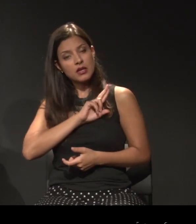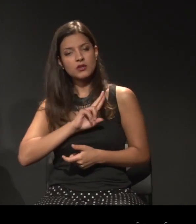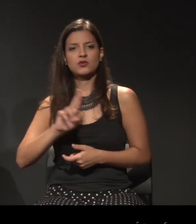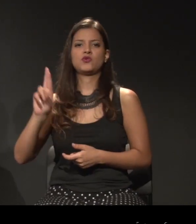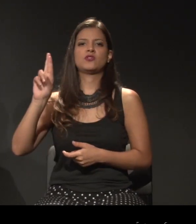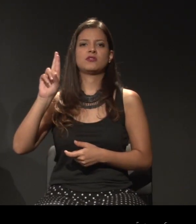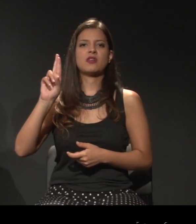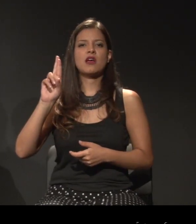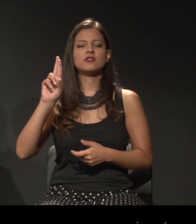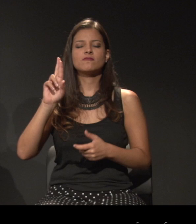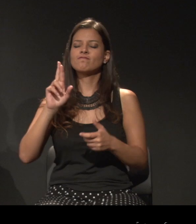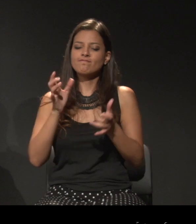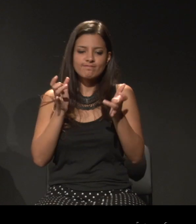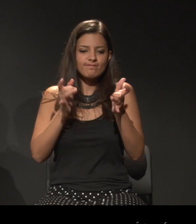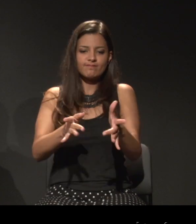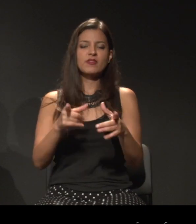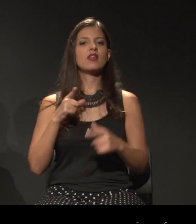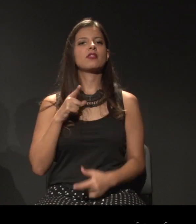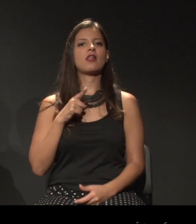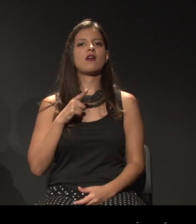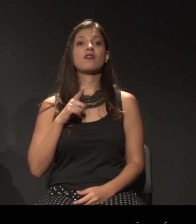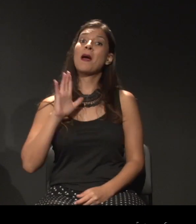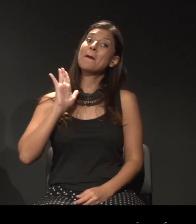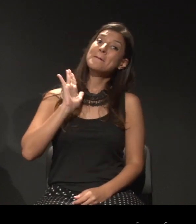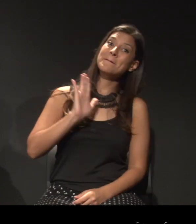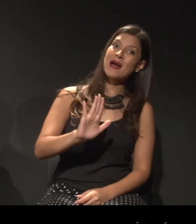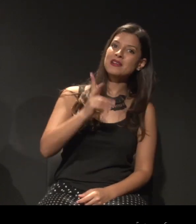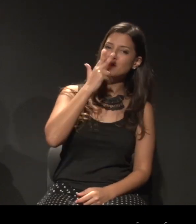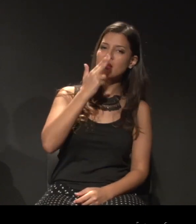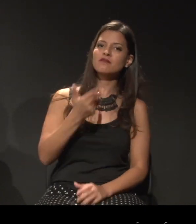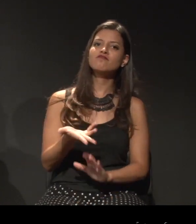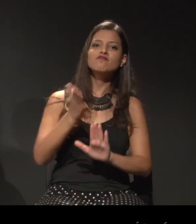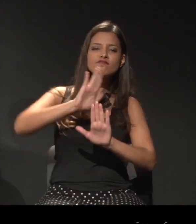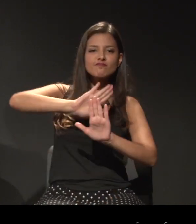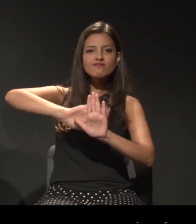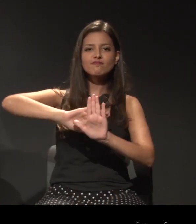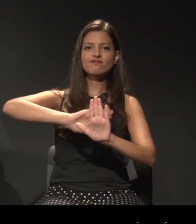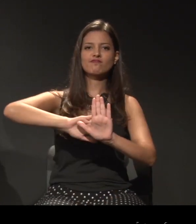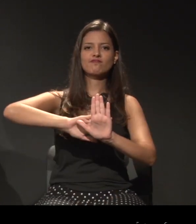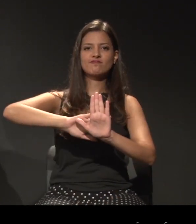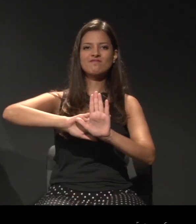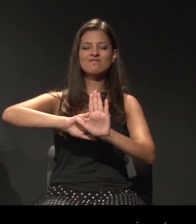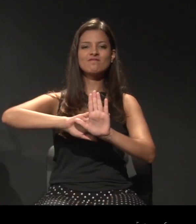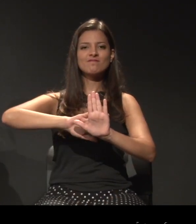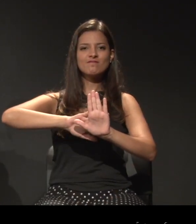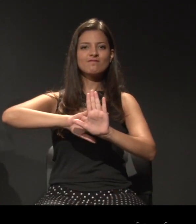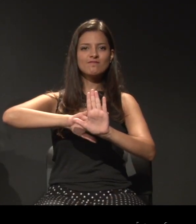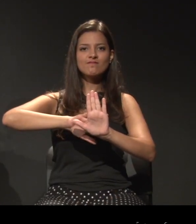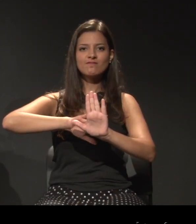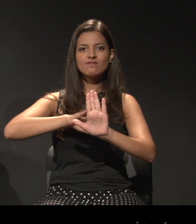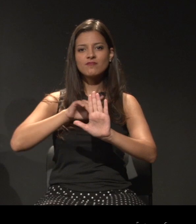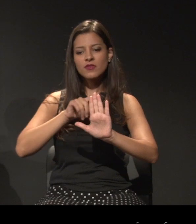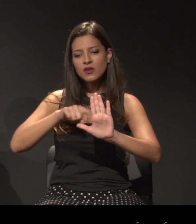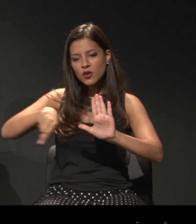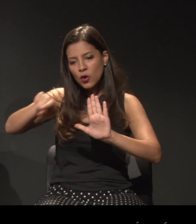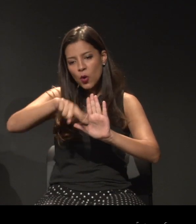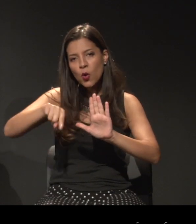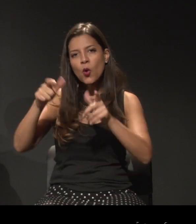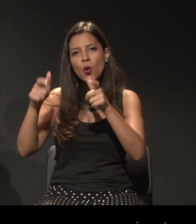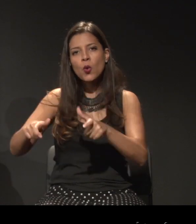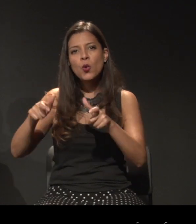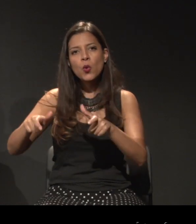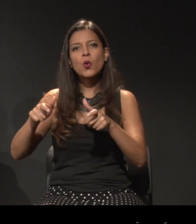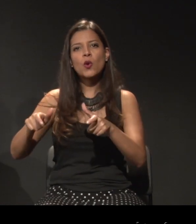coisa estava ali, mas, ao mesmo tempo, ela estava implícita em todo esse lugar de caos que